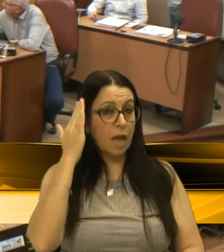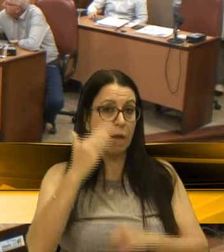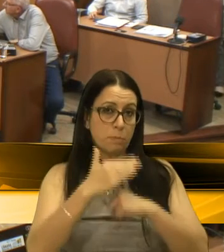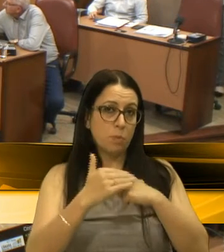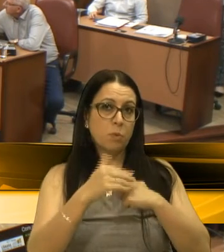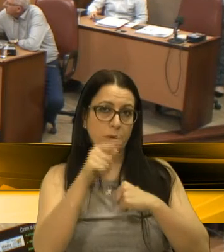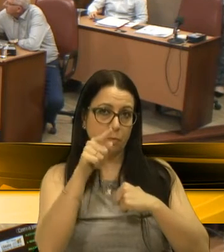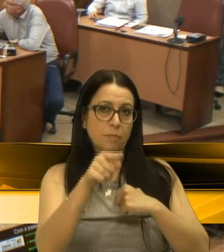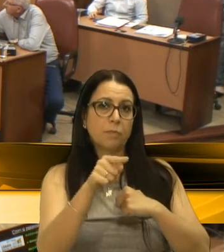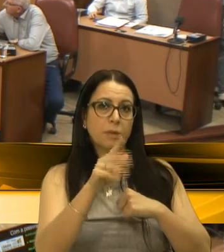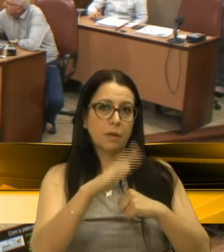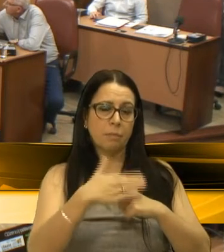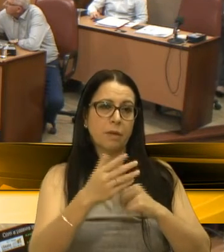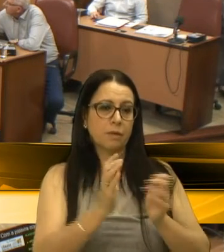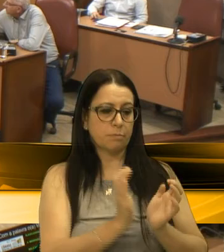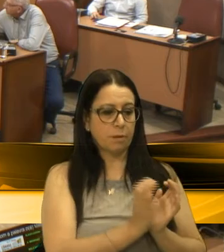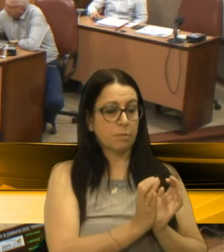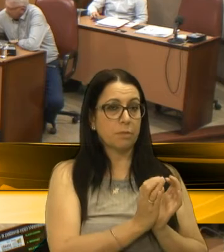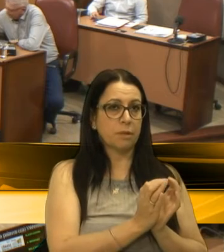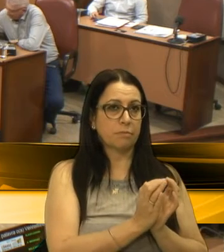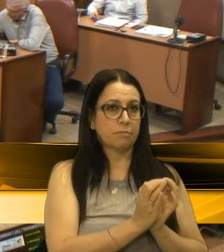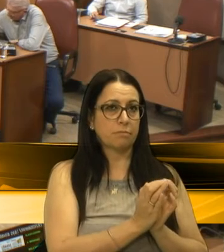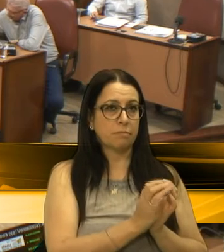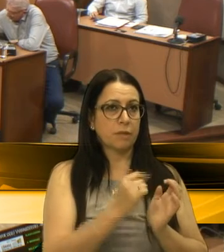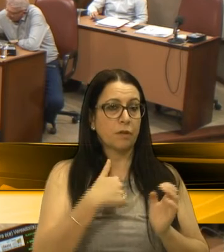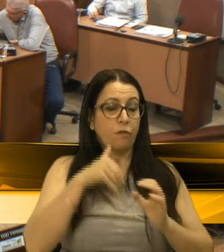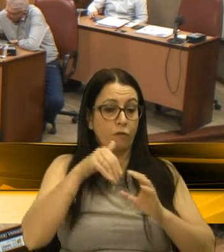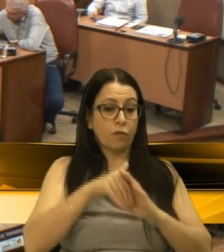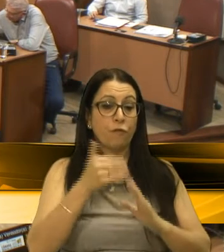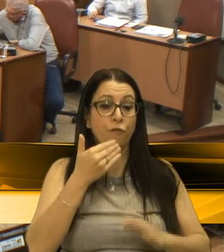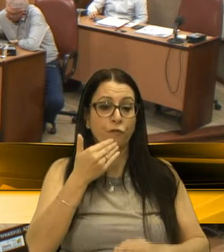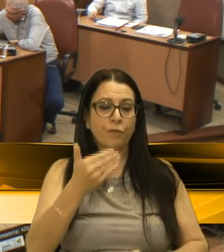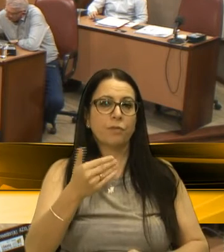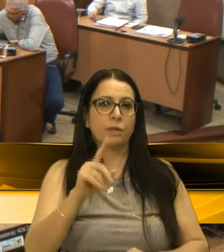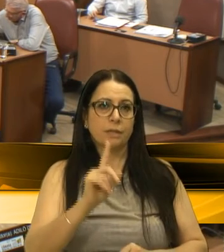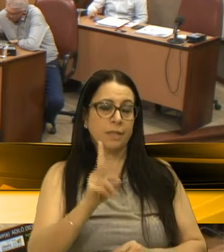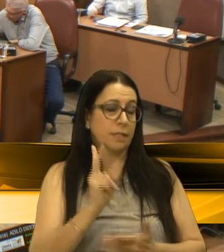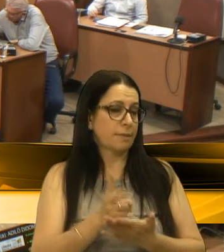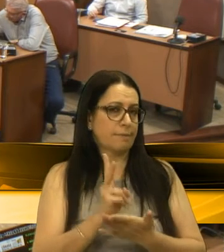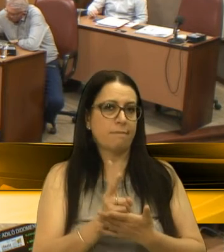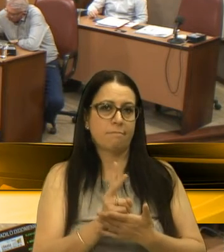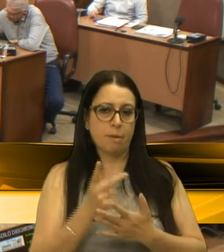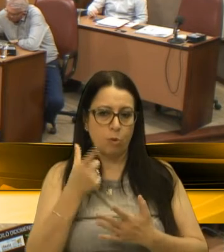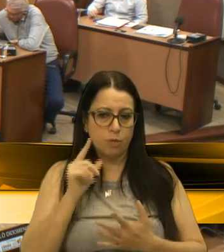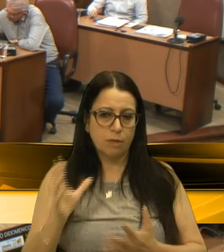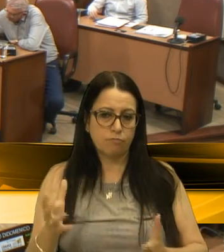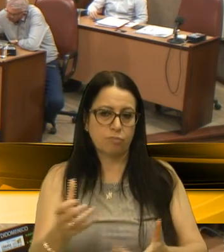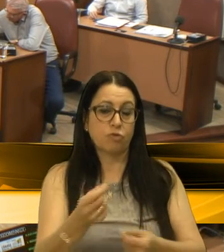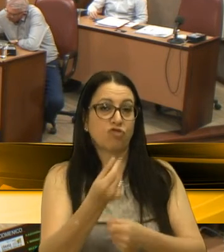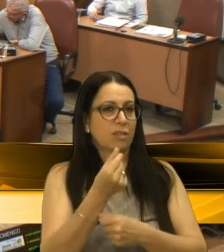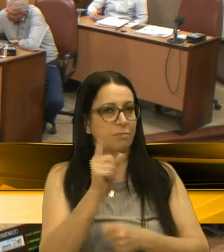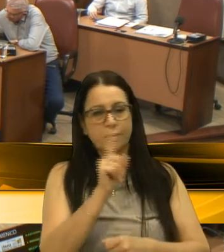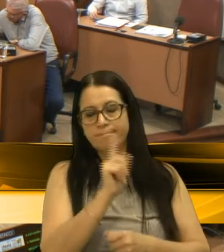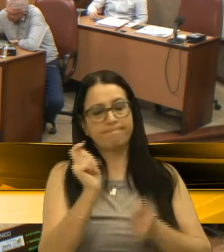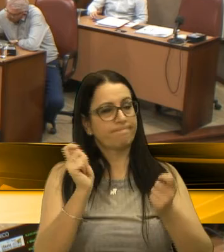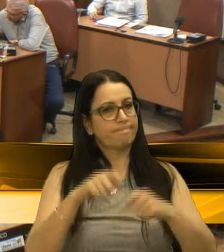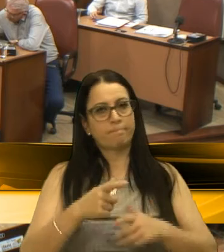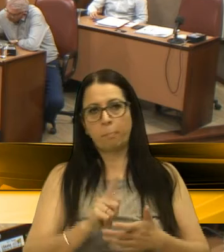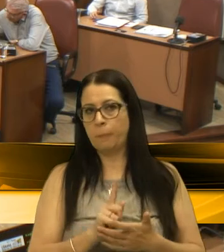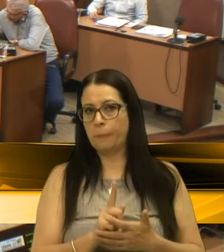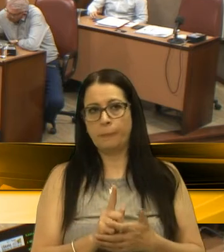e ainda mais pela PAI. Eu votaria favorável sempre para arrecadar recursos, mas não é possível.